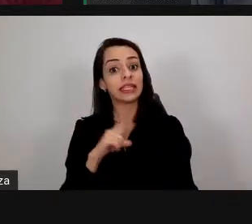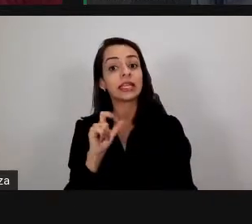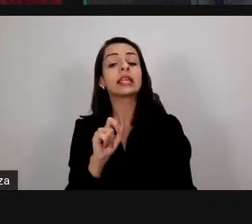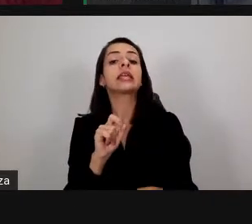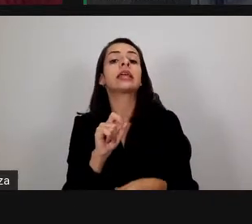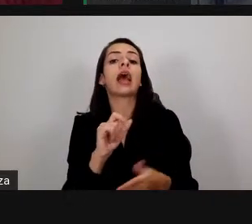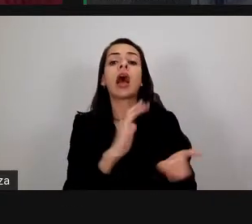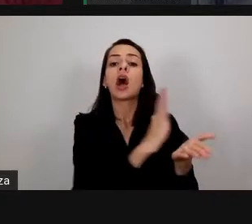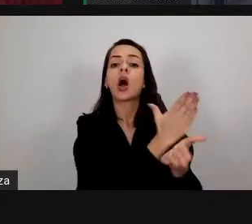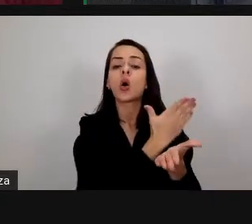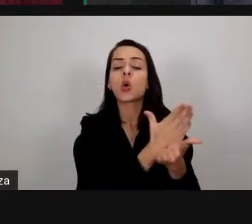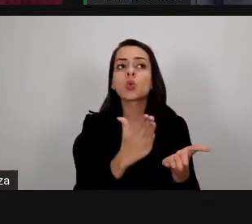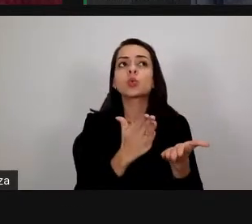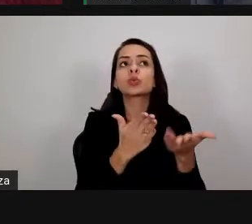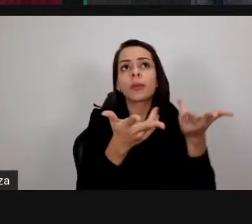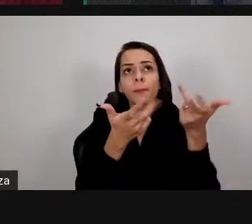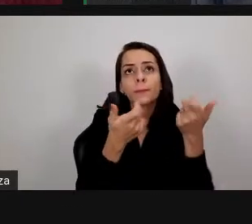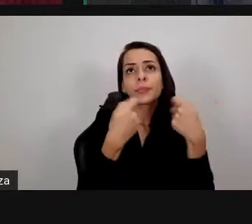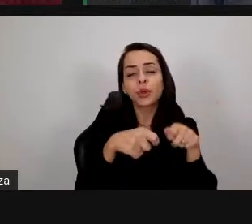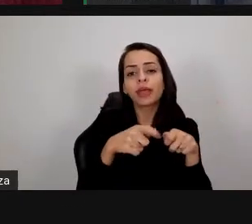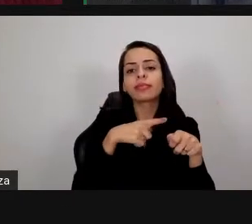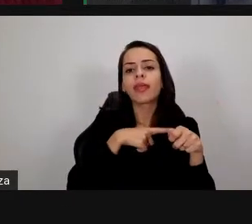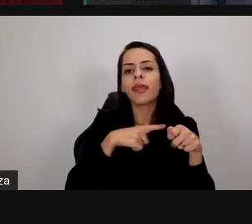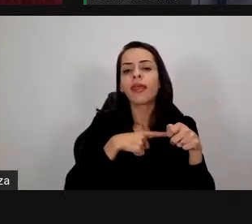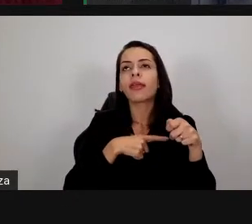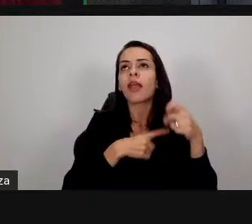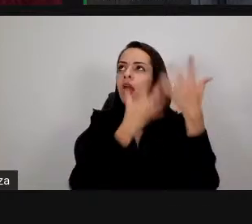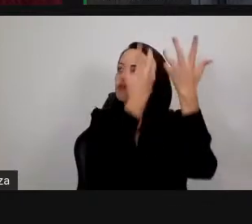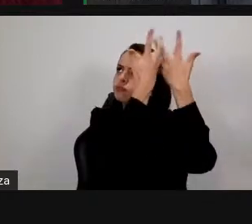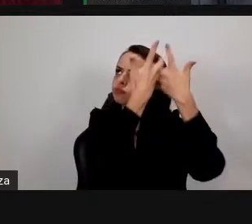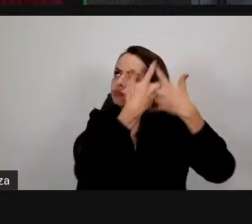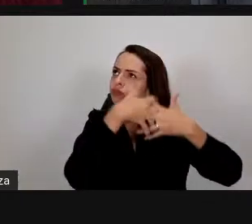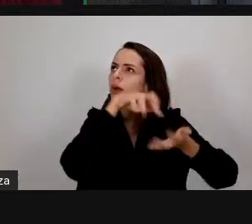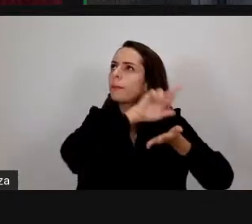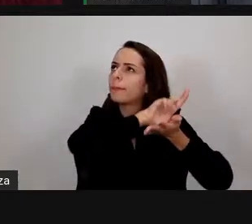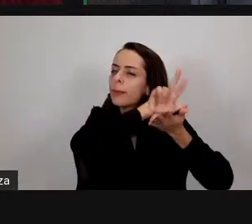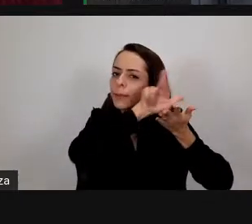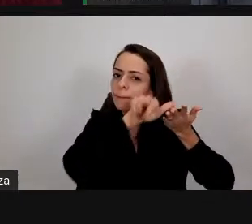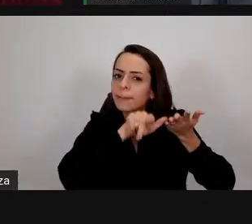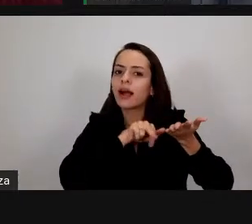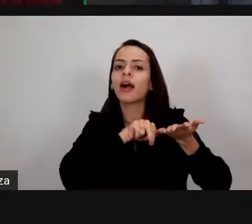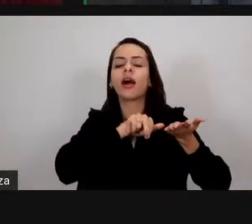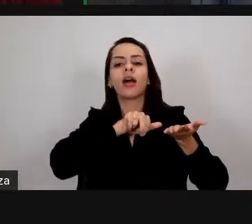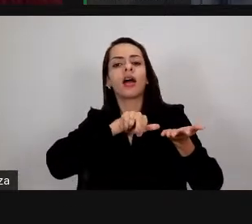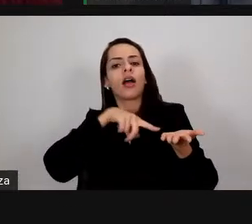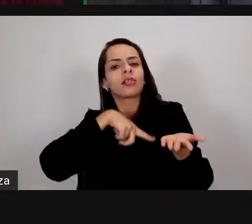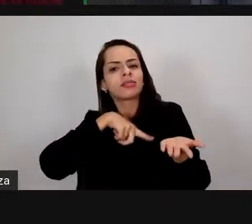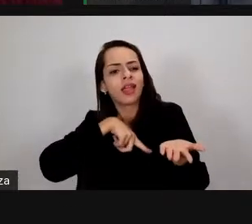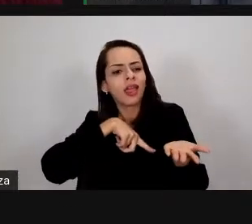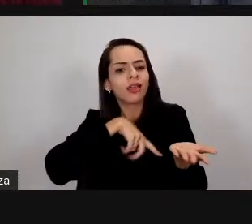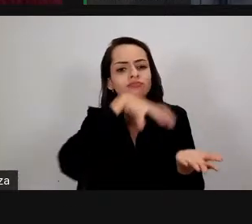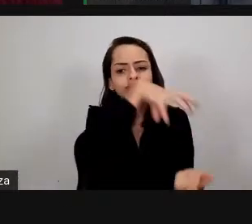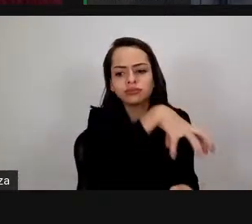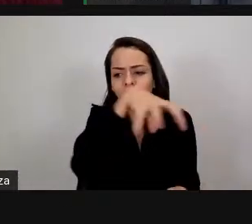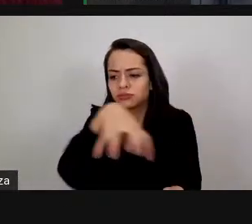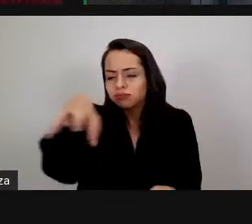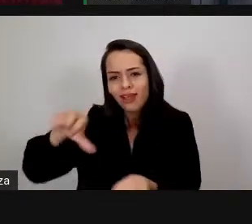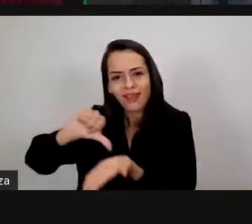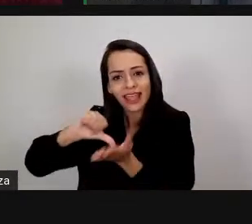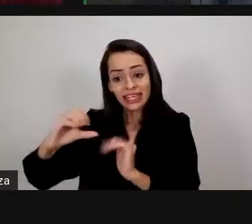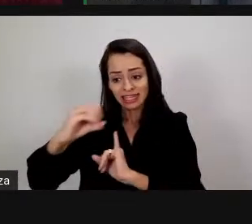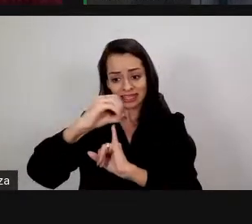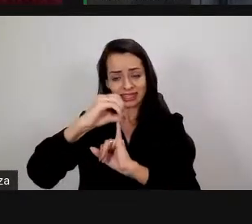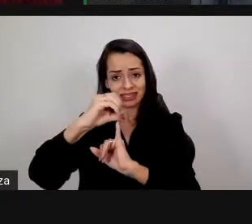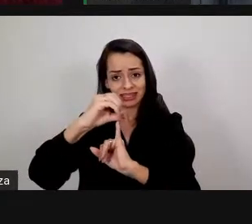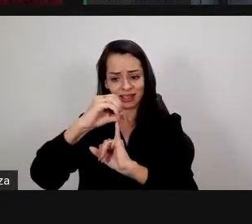múltiplas esse cuidado essa diferenciação essa heterogeneidade que nós somos que o instituto do nosso de Minas José então foi pensando